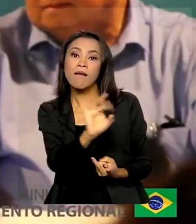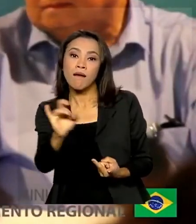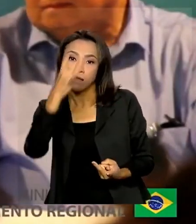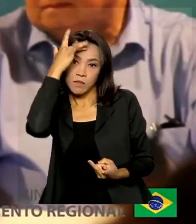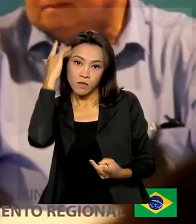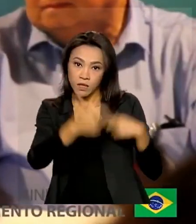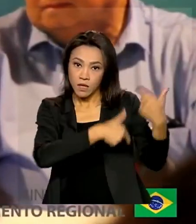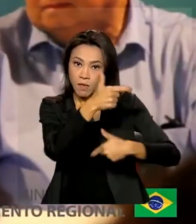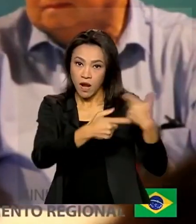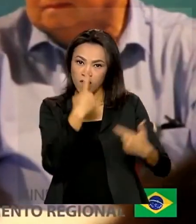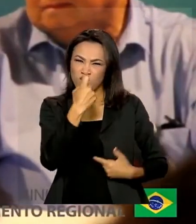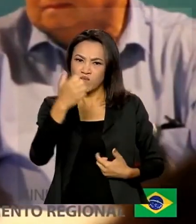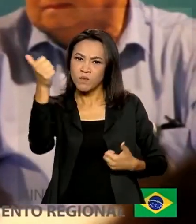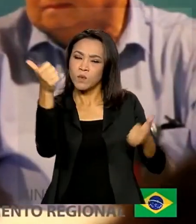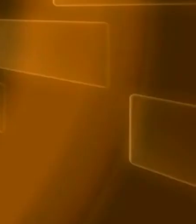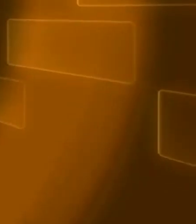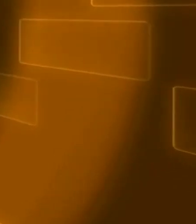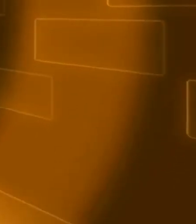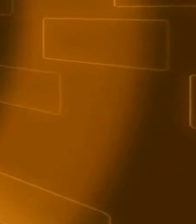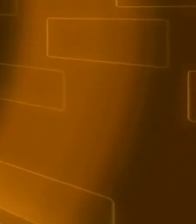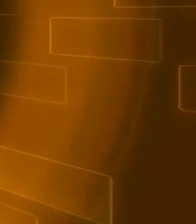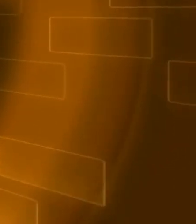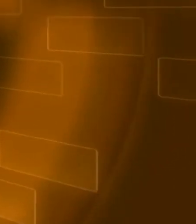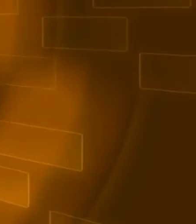mais uma cesta básica.